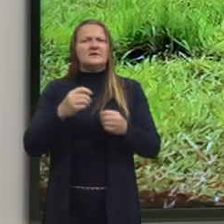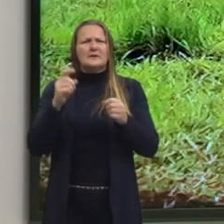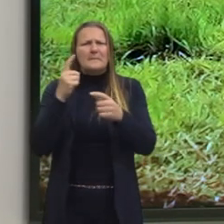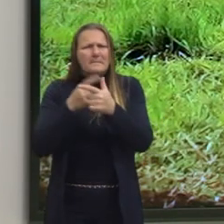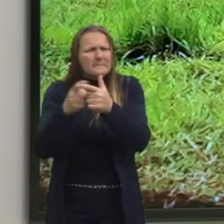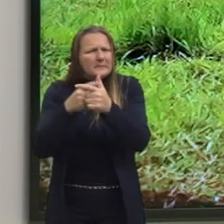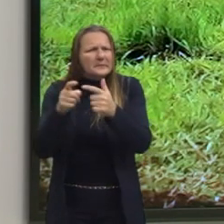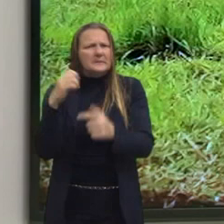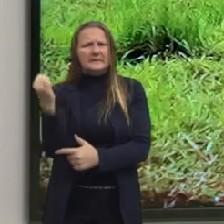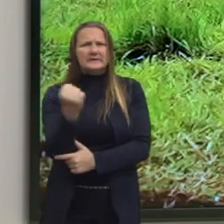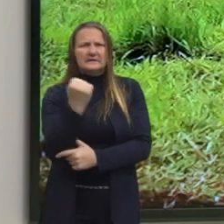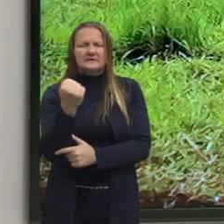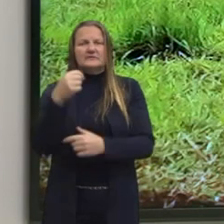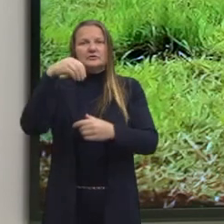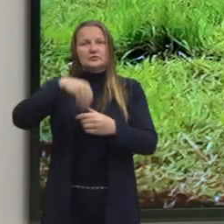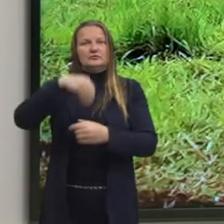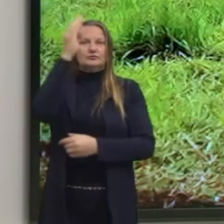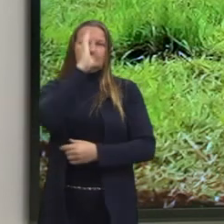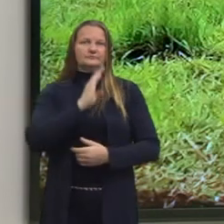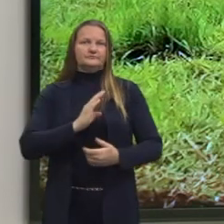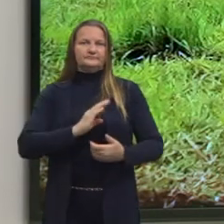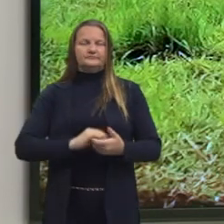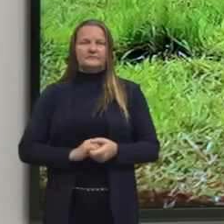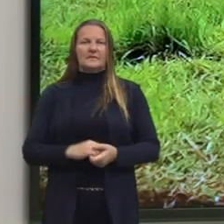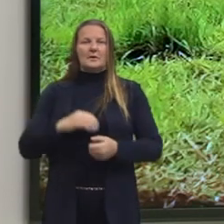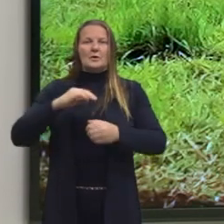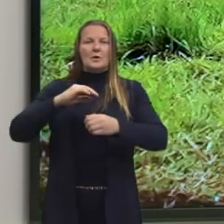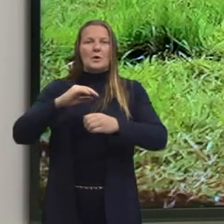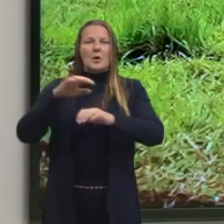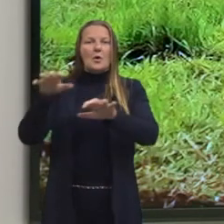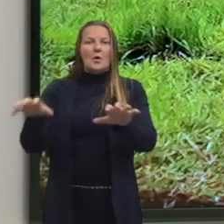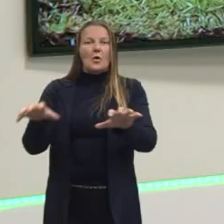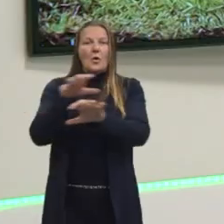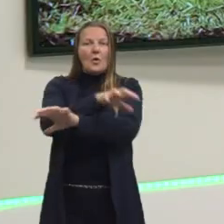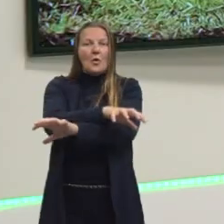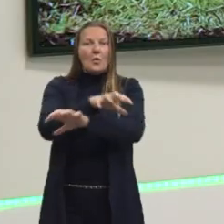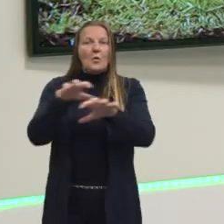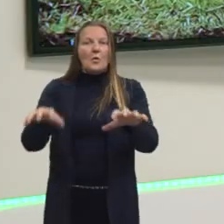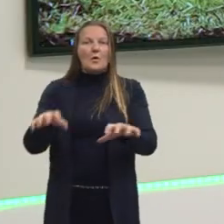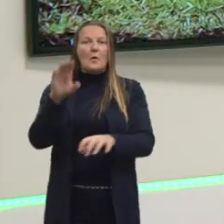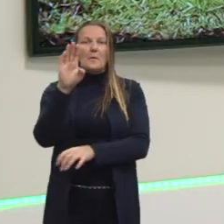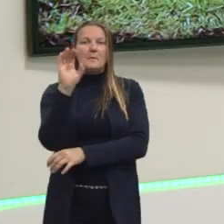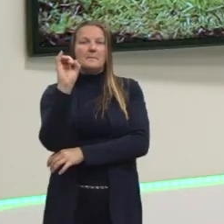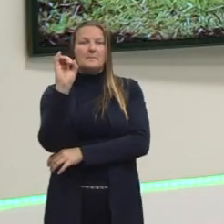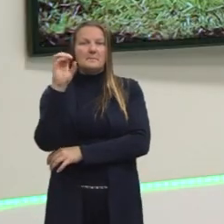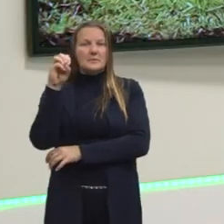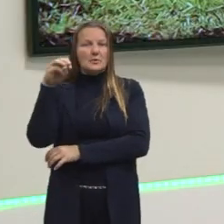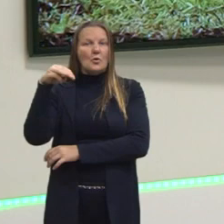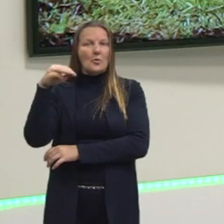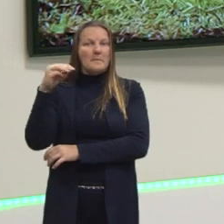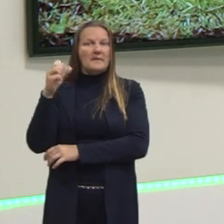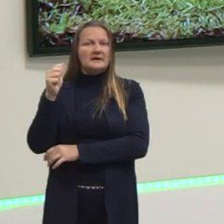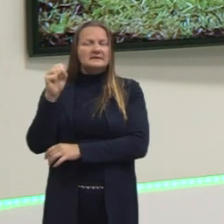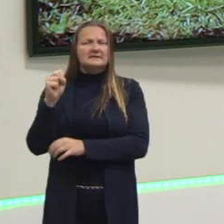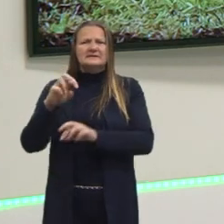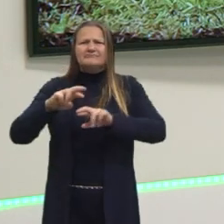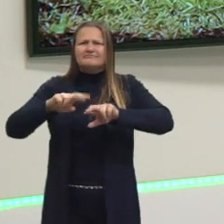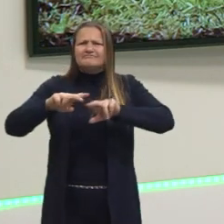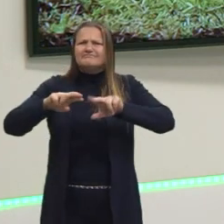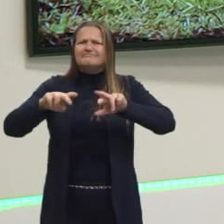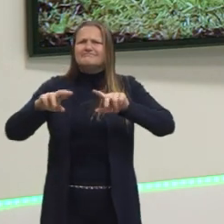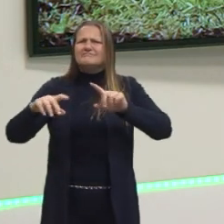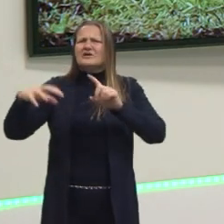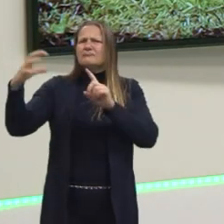vamos falar. Então, os biomas, né, do nosso país, eles têm sofrido crescentes